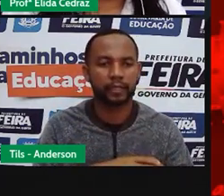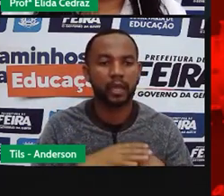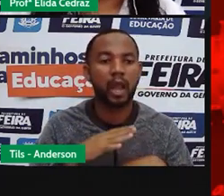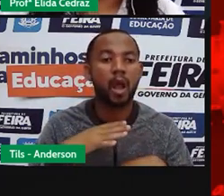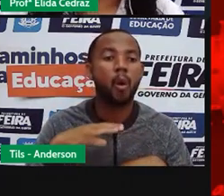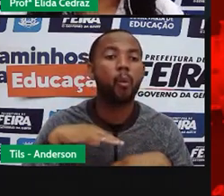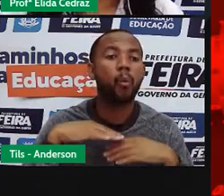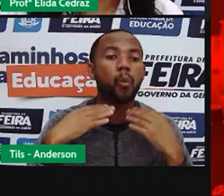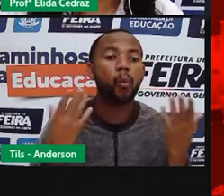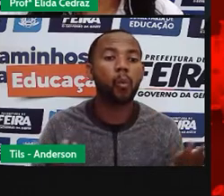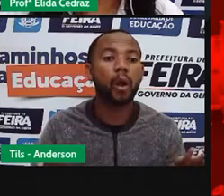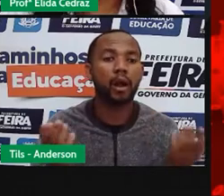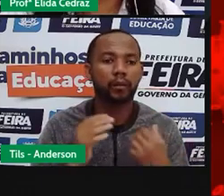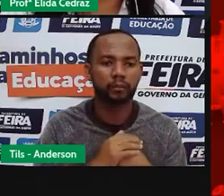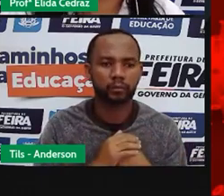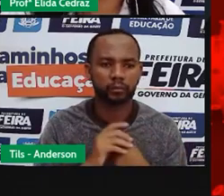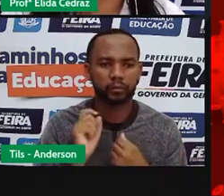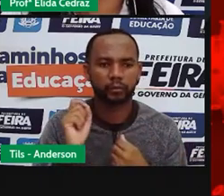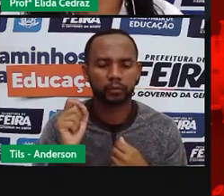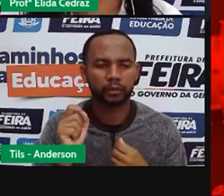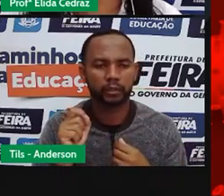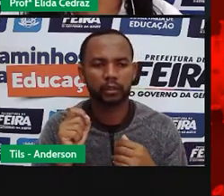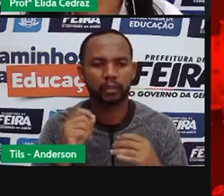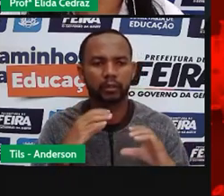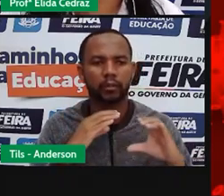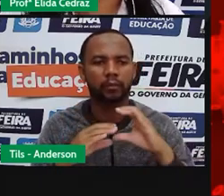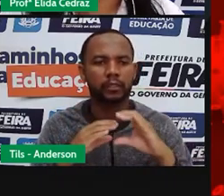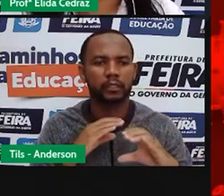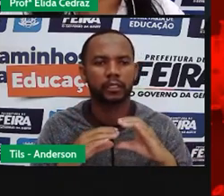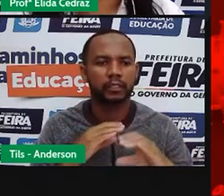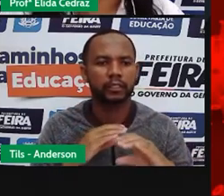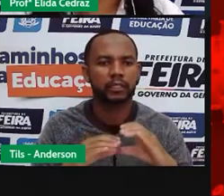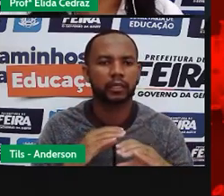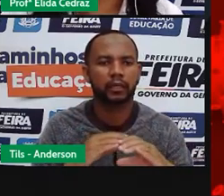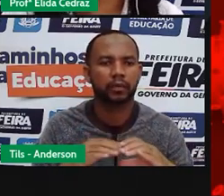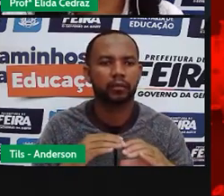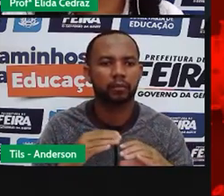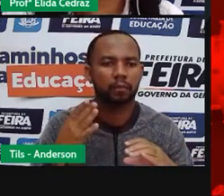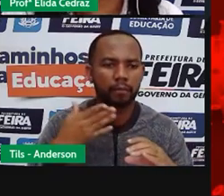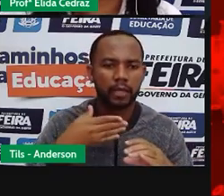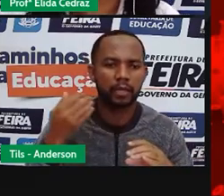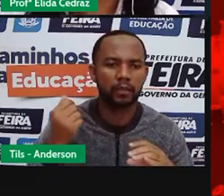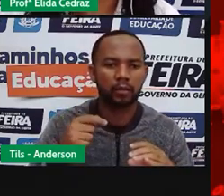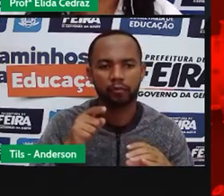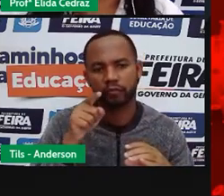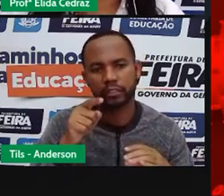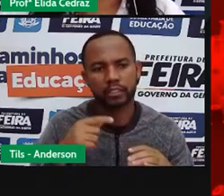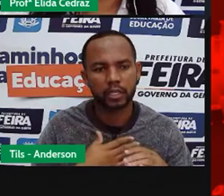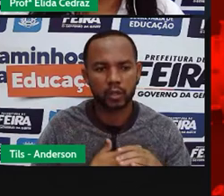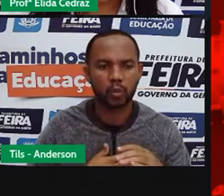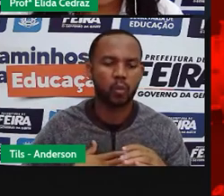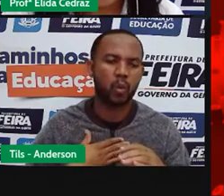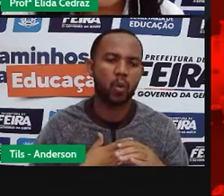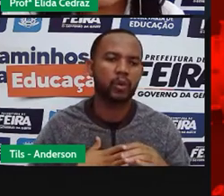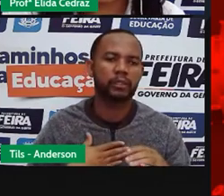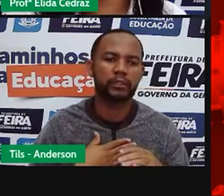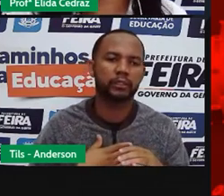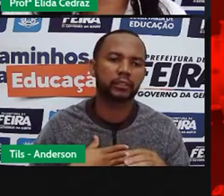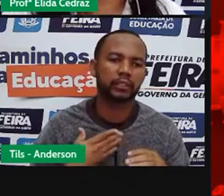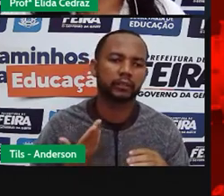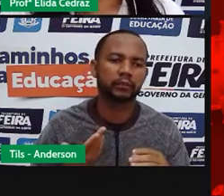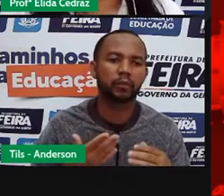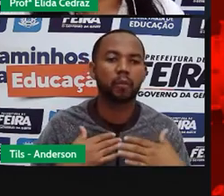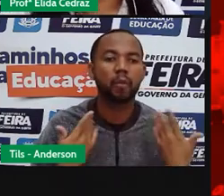plataforma, qual foi o instrumento, qual foi o meio de comunicação que você mais utilizou durante